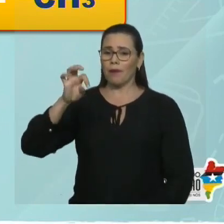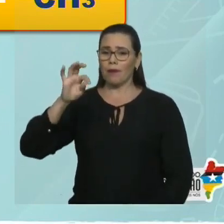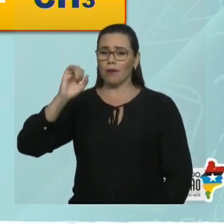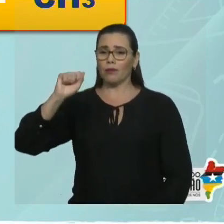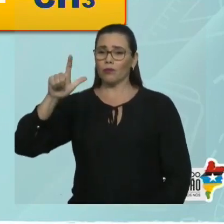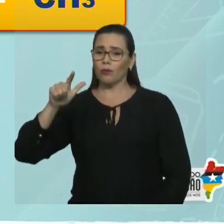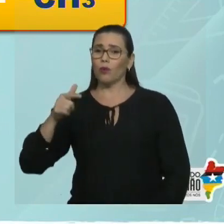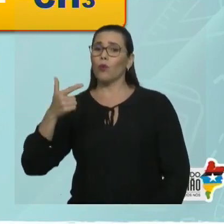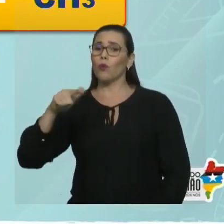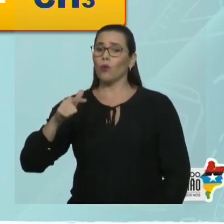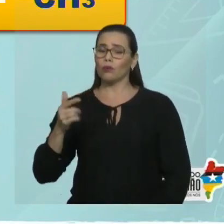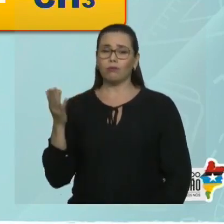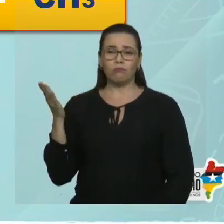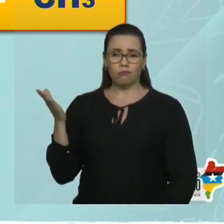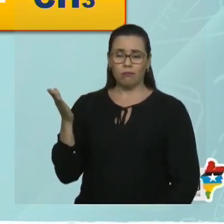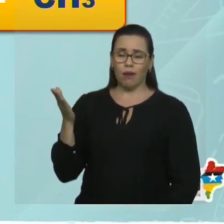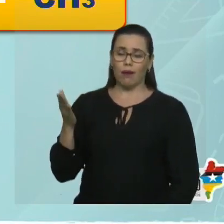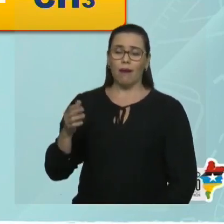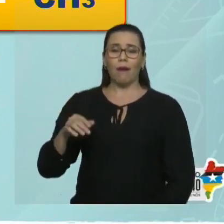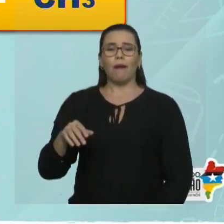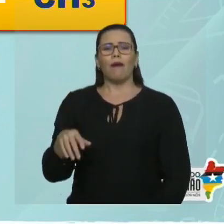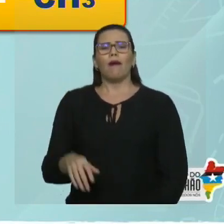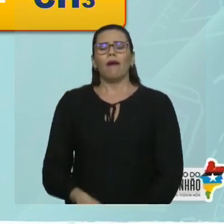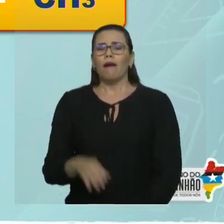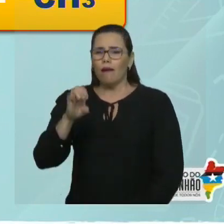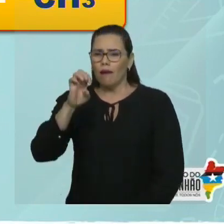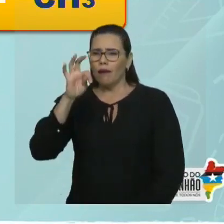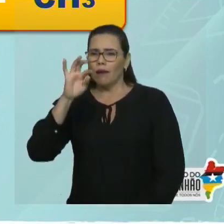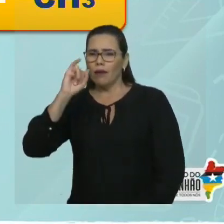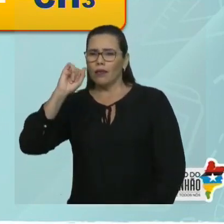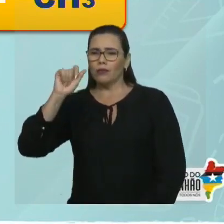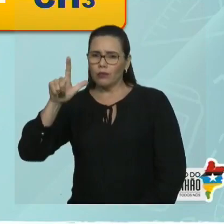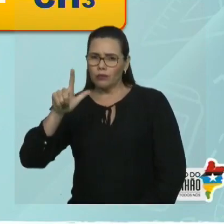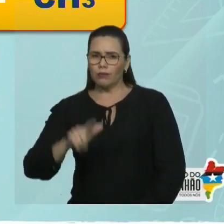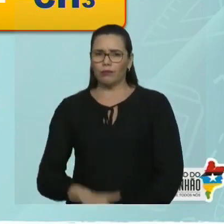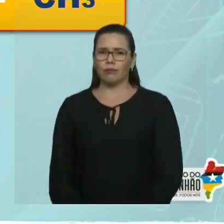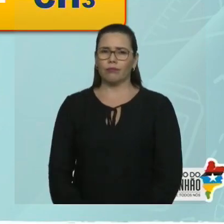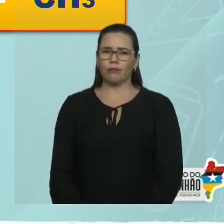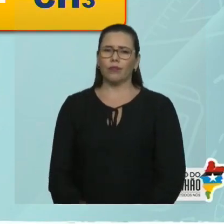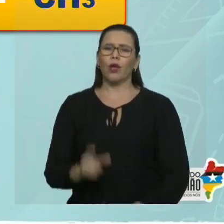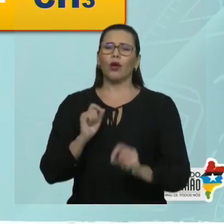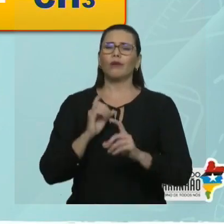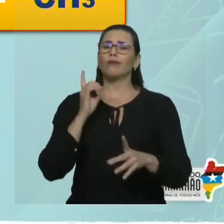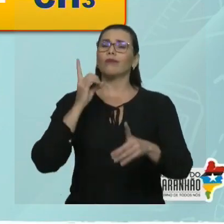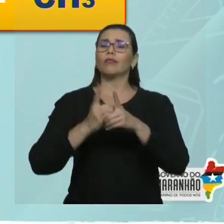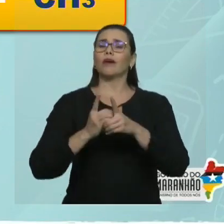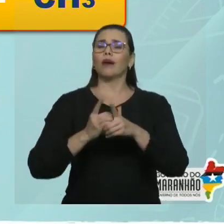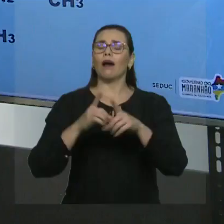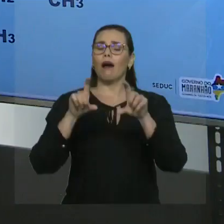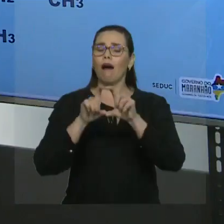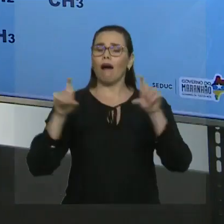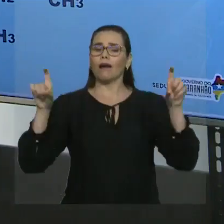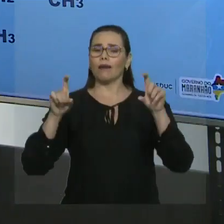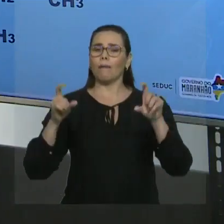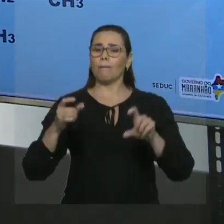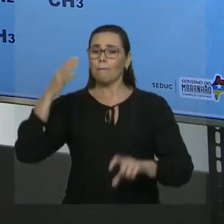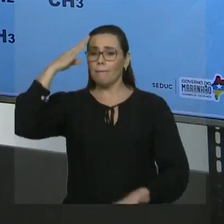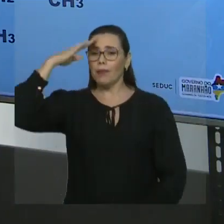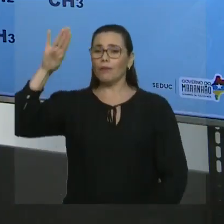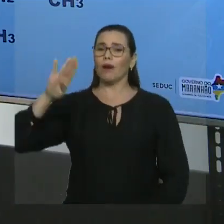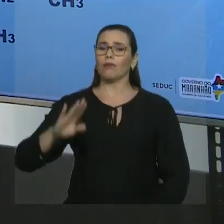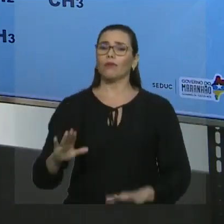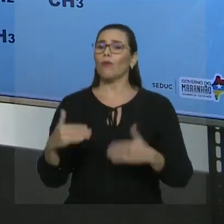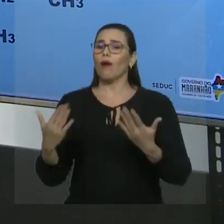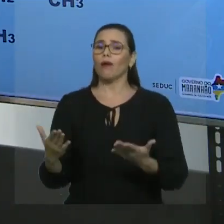Tudo bem? Então, vamos por partes. Quando a cadeia é ramificada, qual a primeira regra? Achar a cadeia principal. E qual é a regra para achar a cadeia principal?